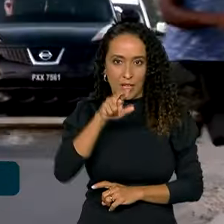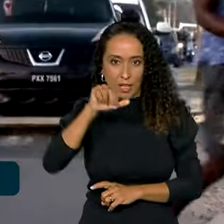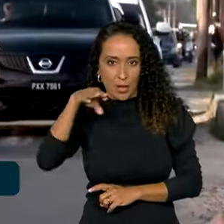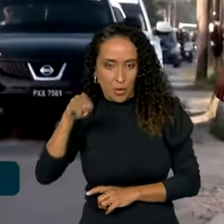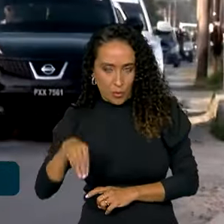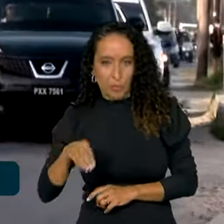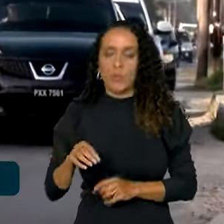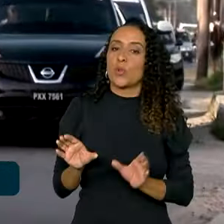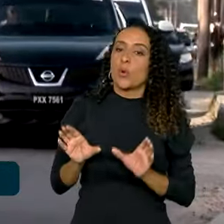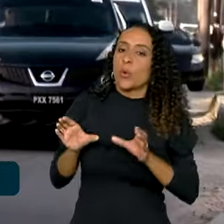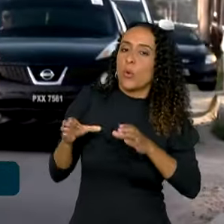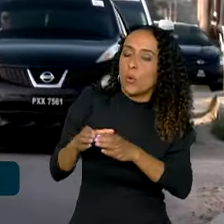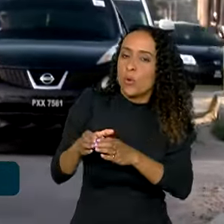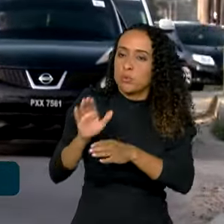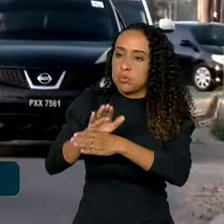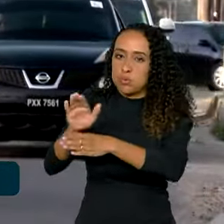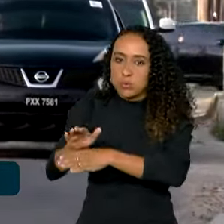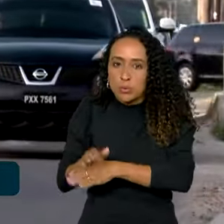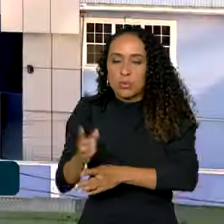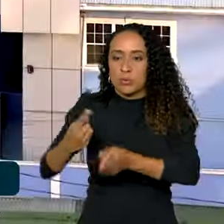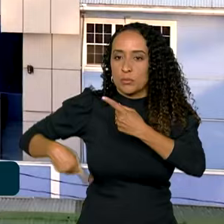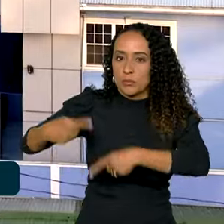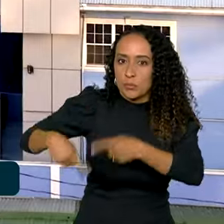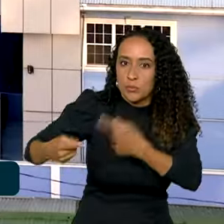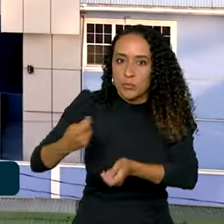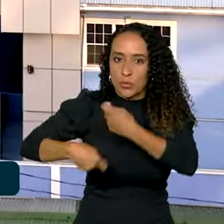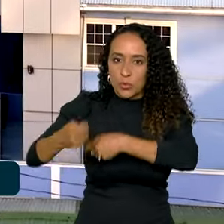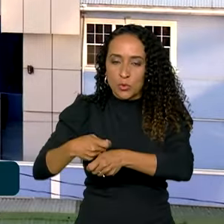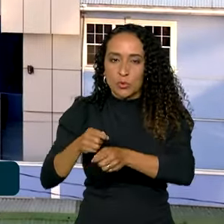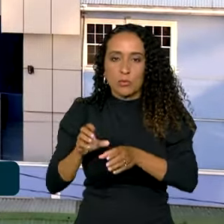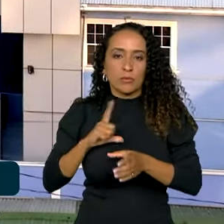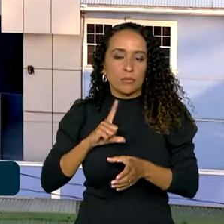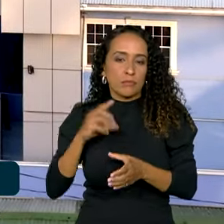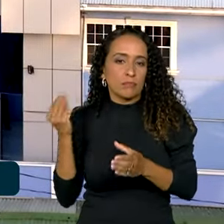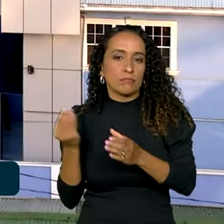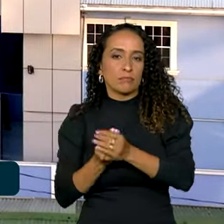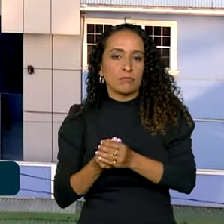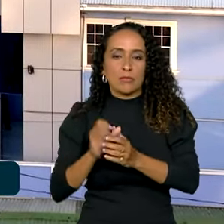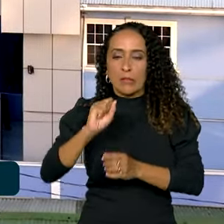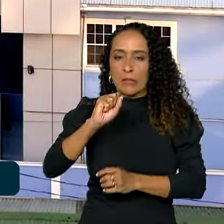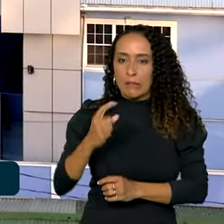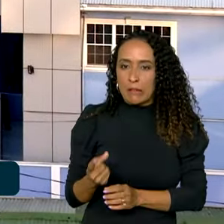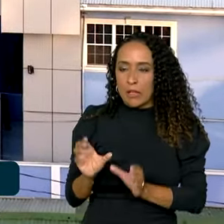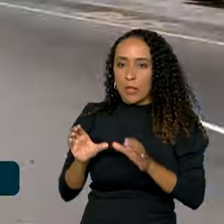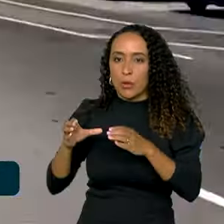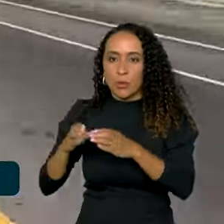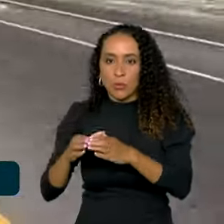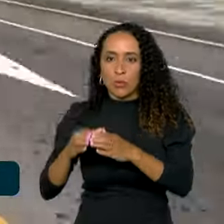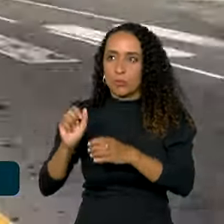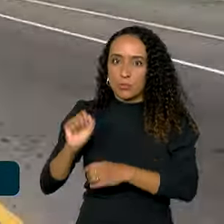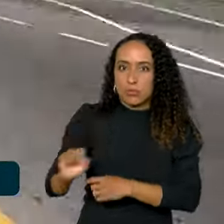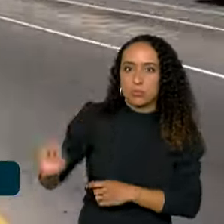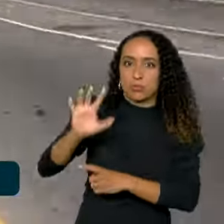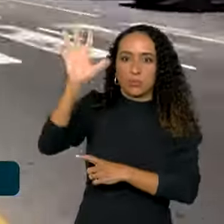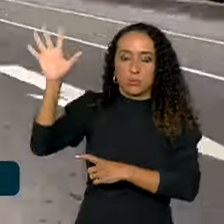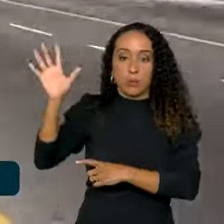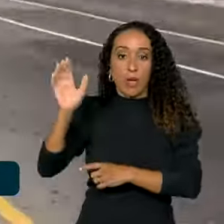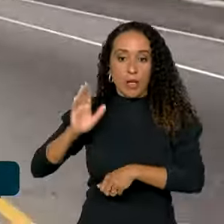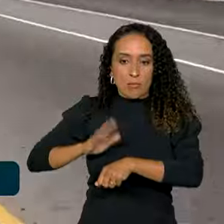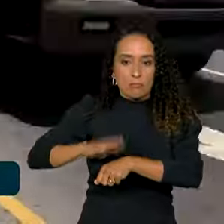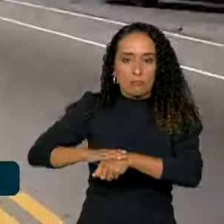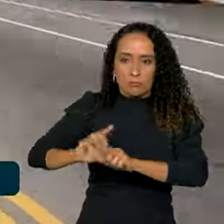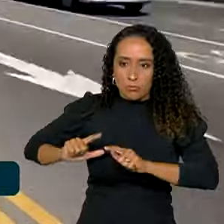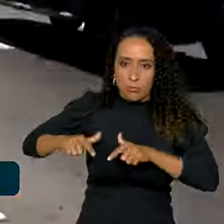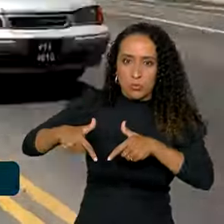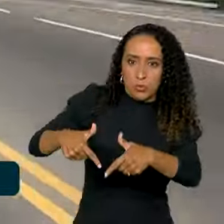O Bloco de Cooperação Econômica e Política é formada por ex-colônias de potências europeias. É o momento de intensificar